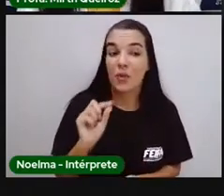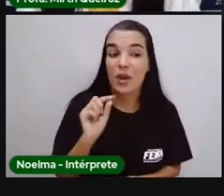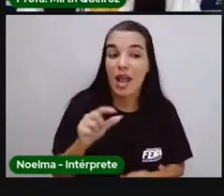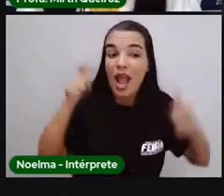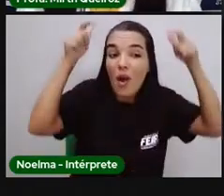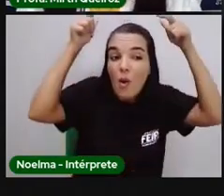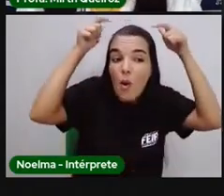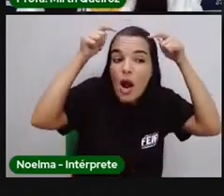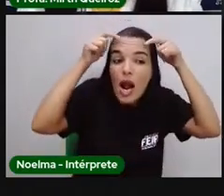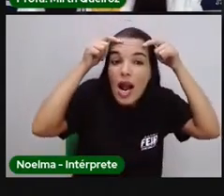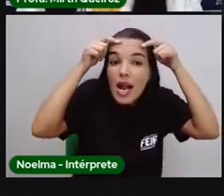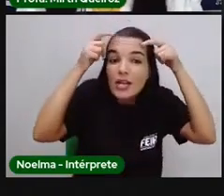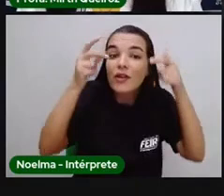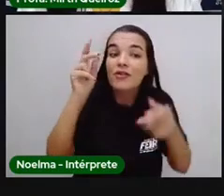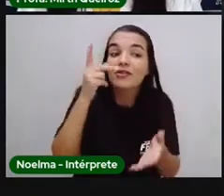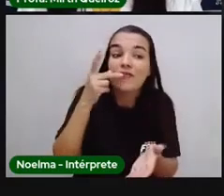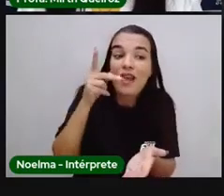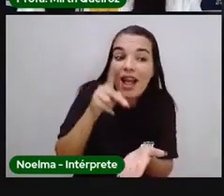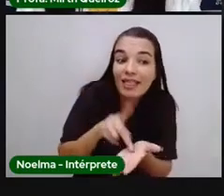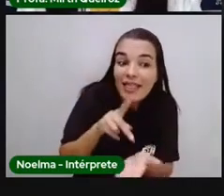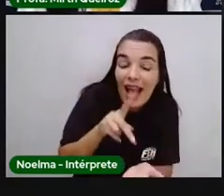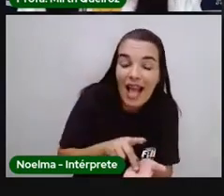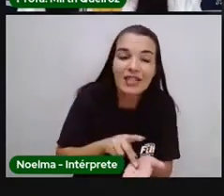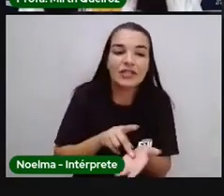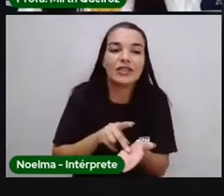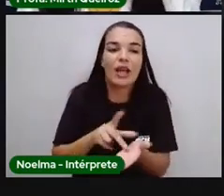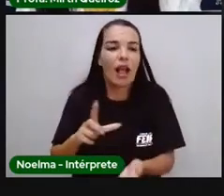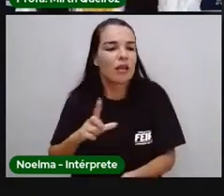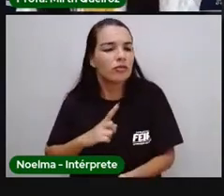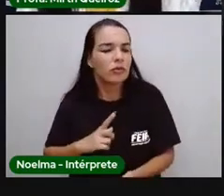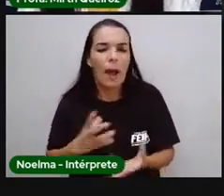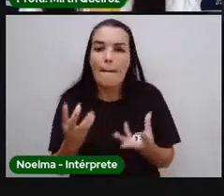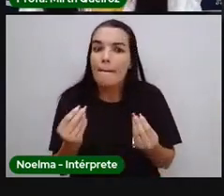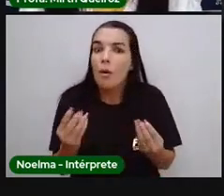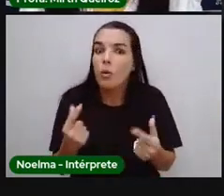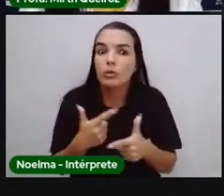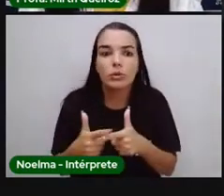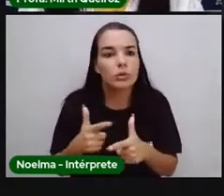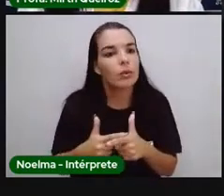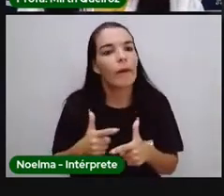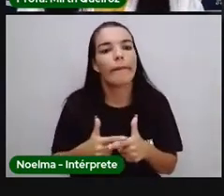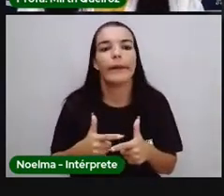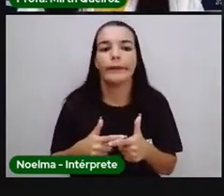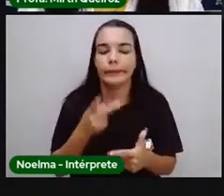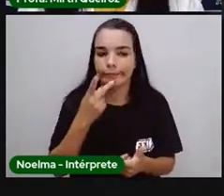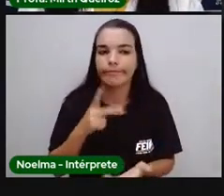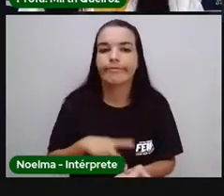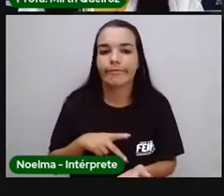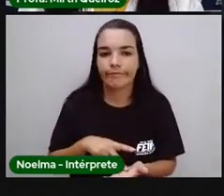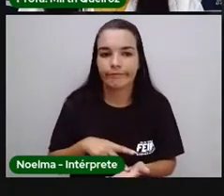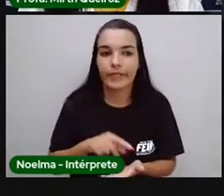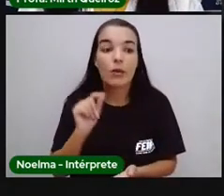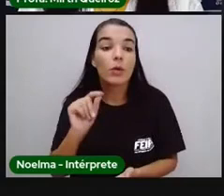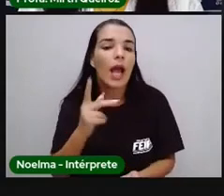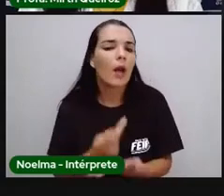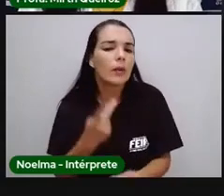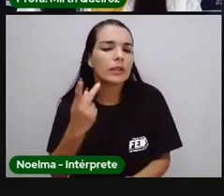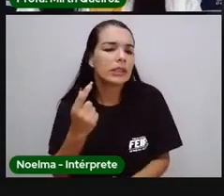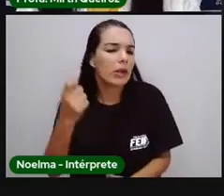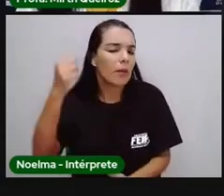verdade, onde existiam muitos problemas, que problemas eram esses? Nesses reinos